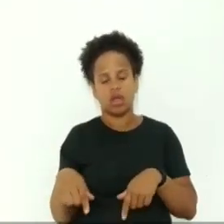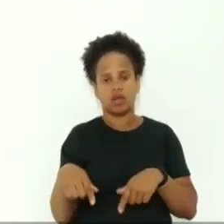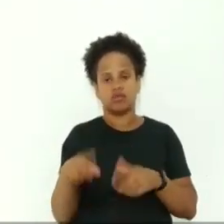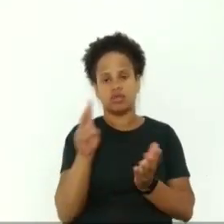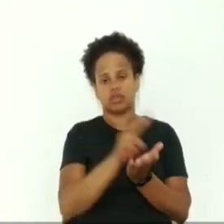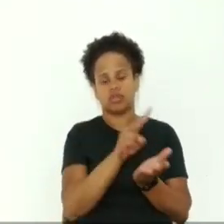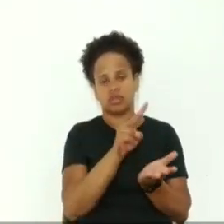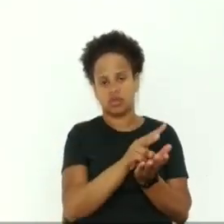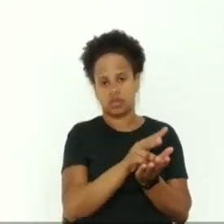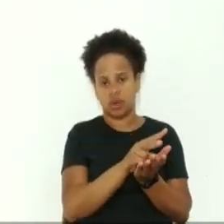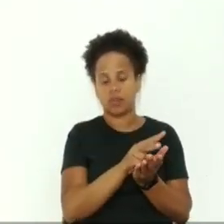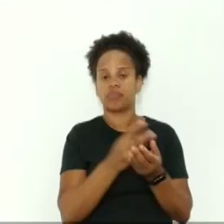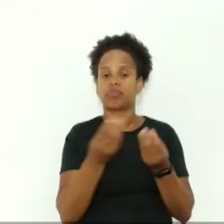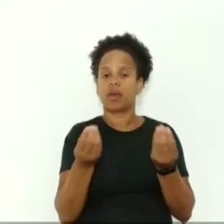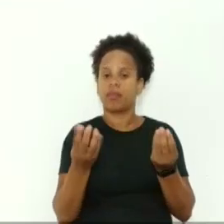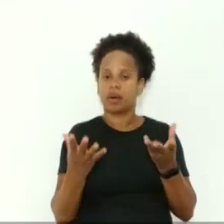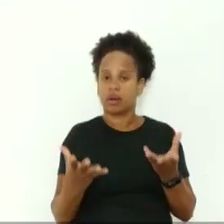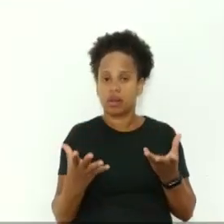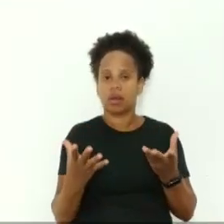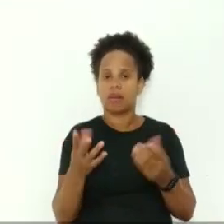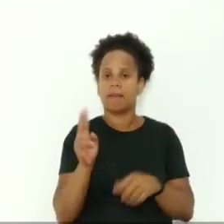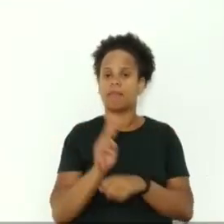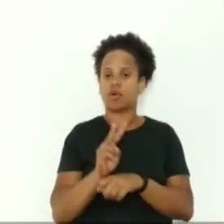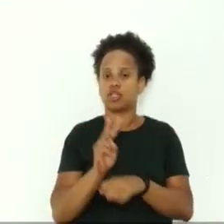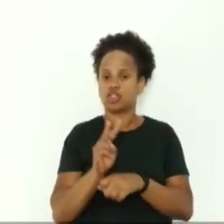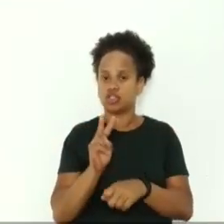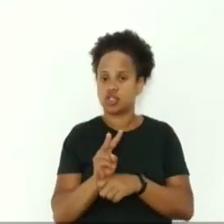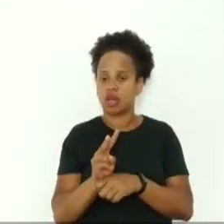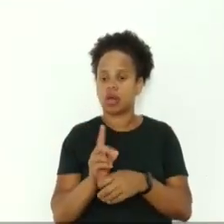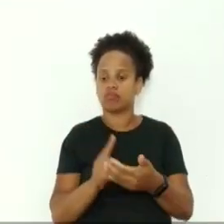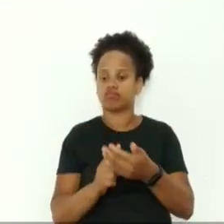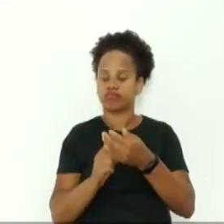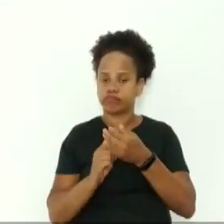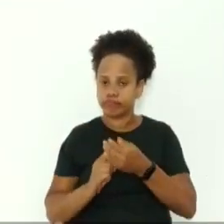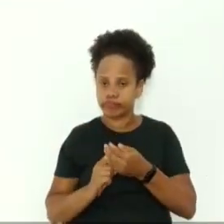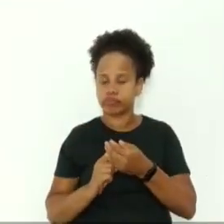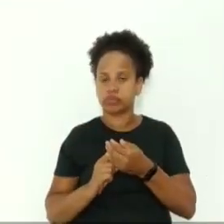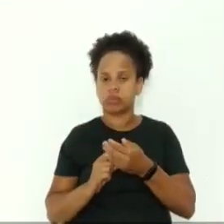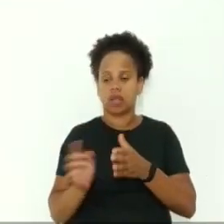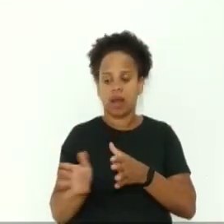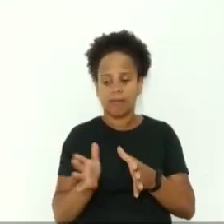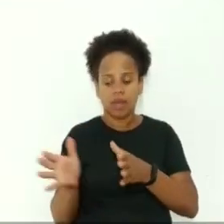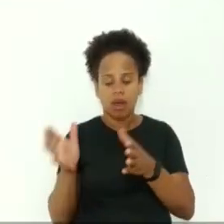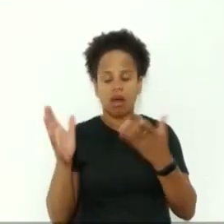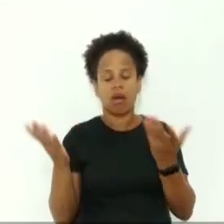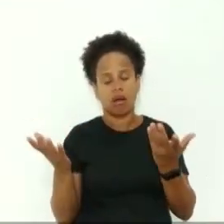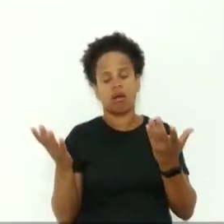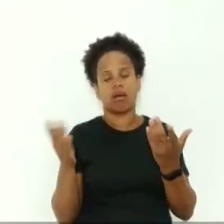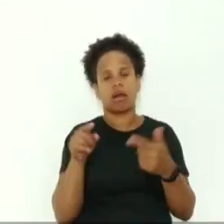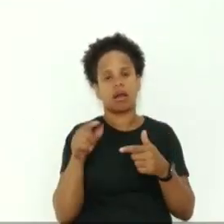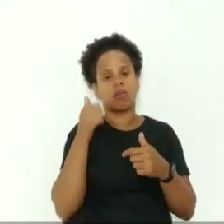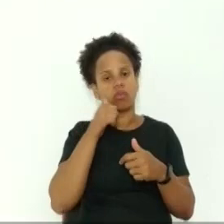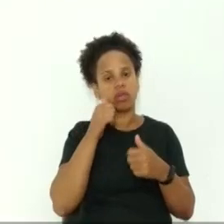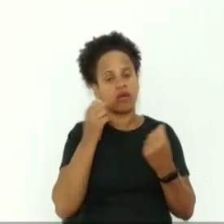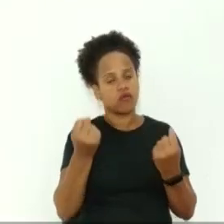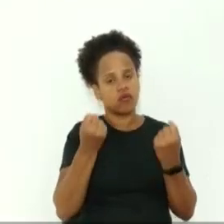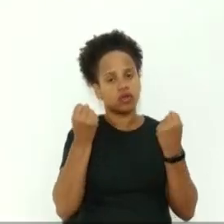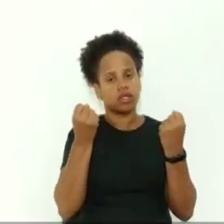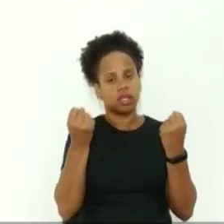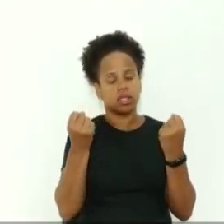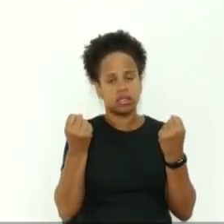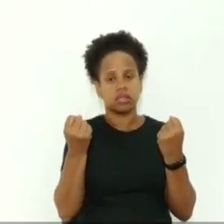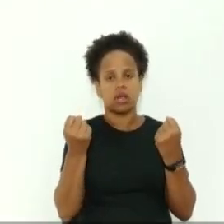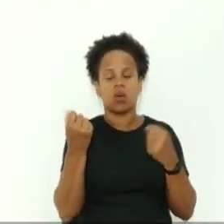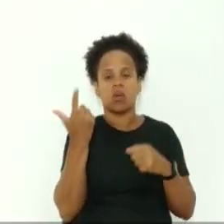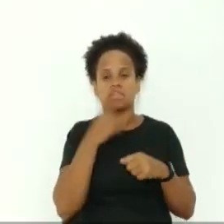para poder proteger, amparar, encaminhar e acolher essas mulheres para que elas se fortaleçam e possam romper o